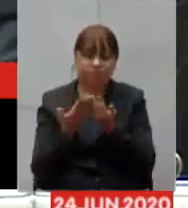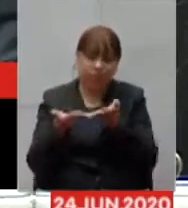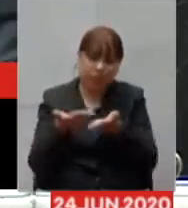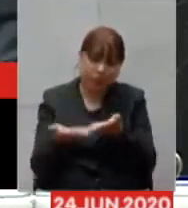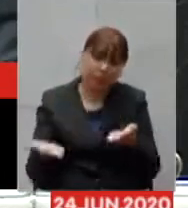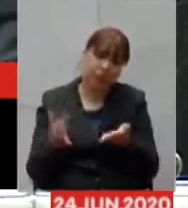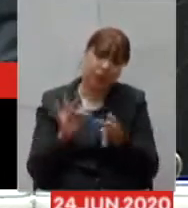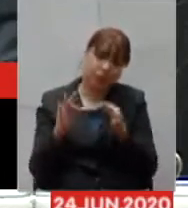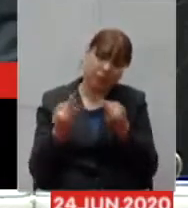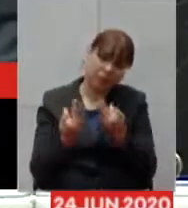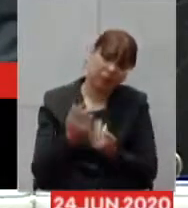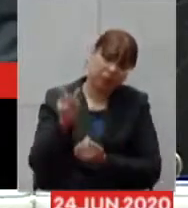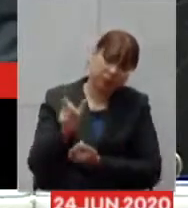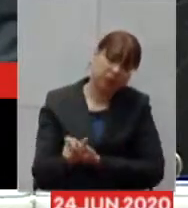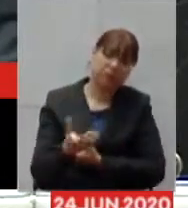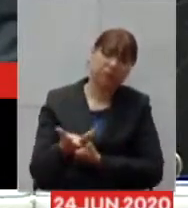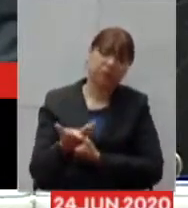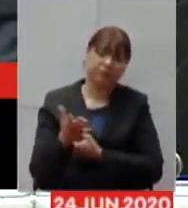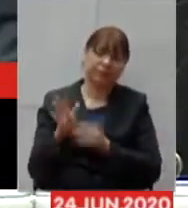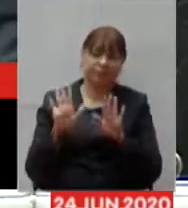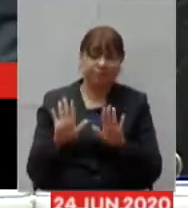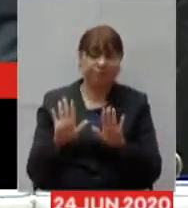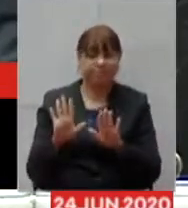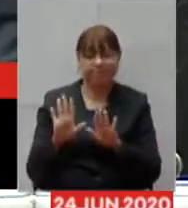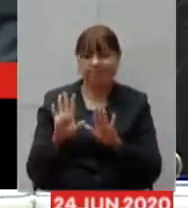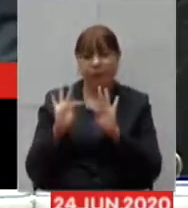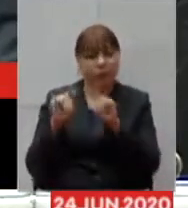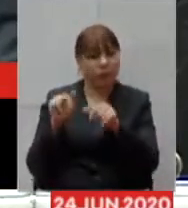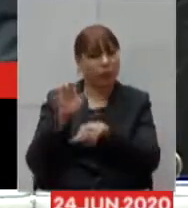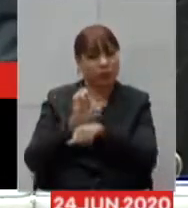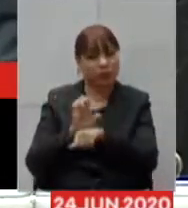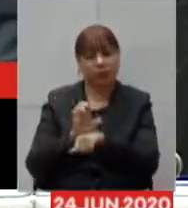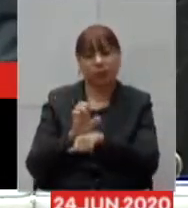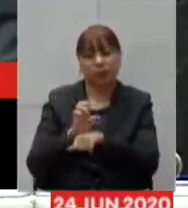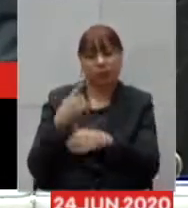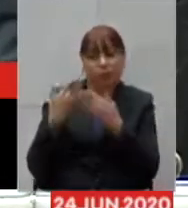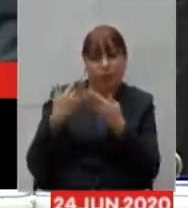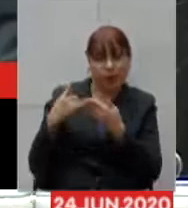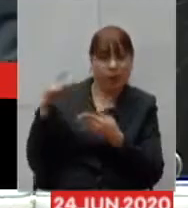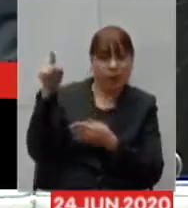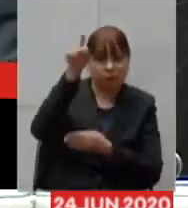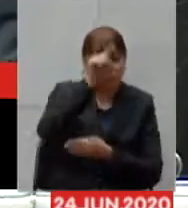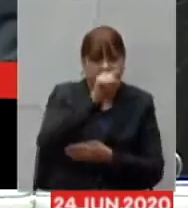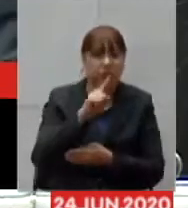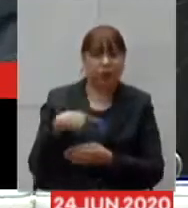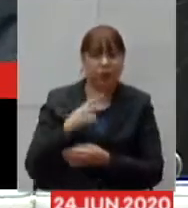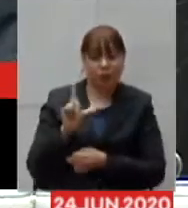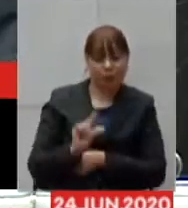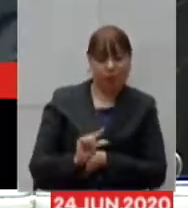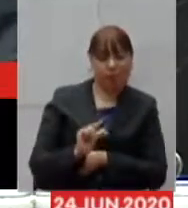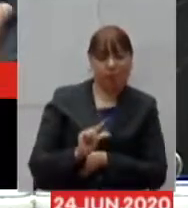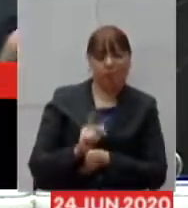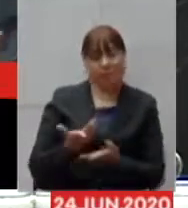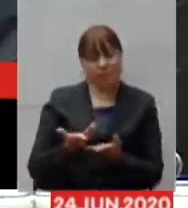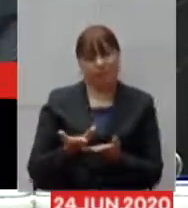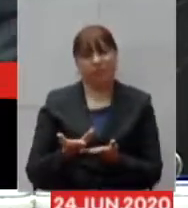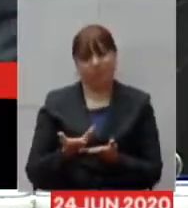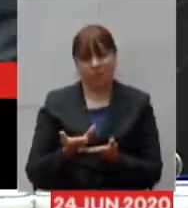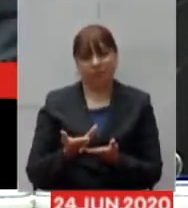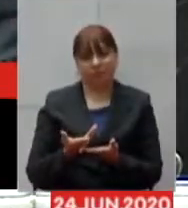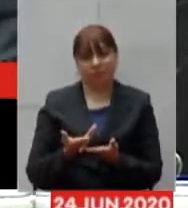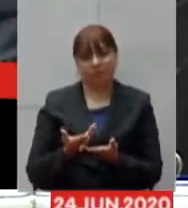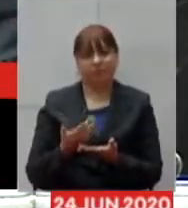proporcionalmente perto de outros estados nós temos um número menor nós não tivemos ainda se compararmos com outros